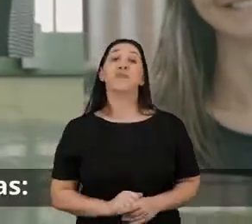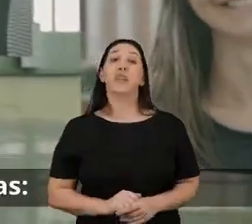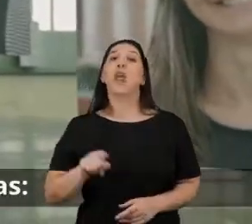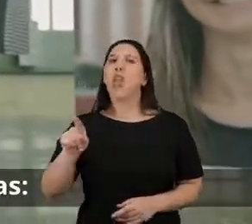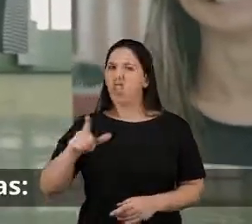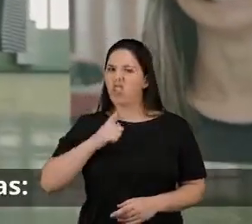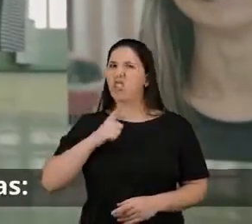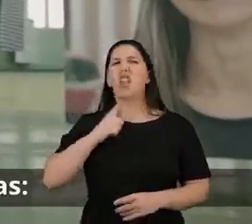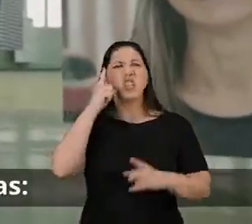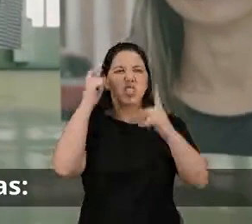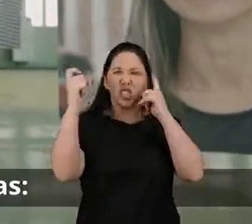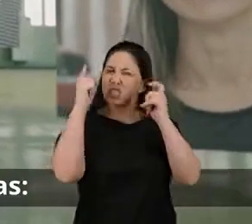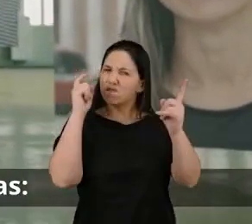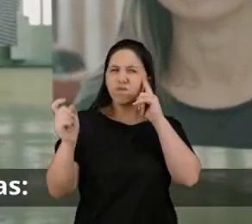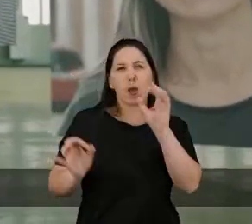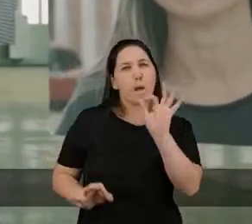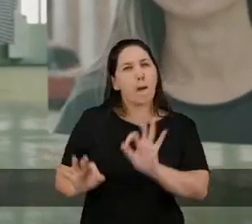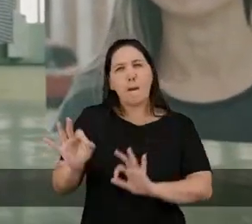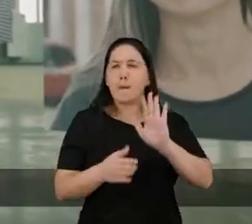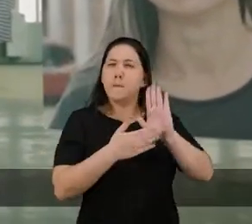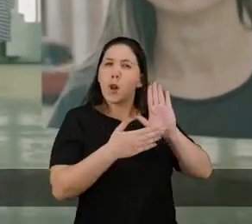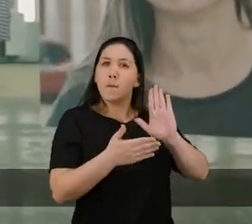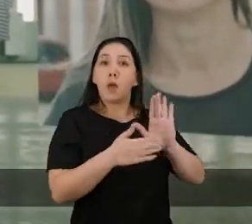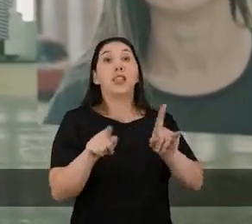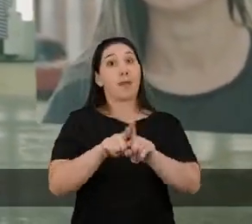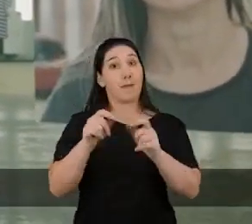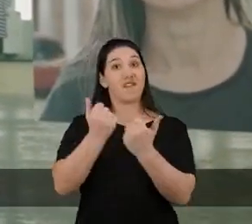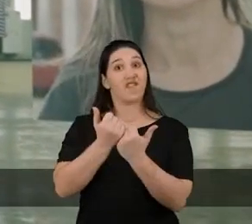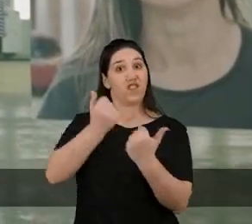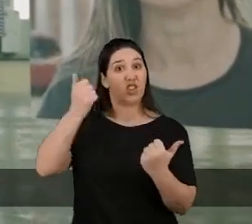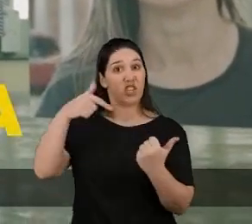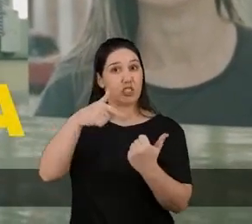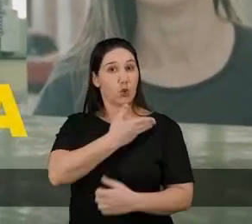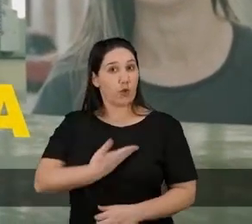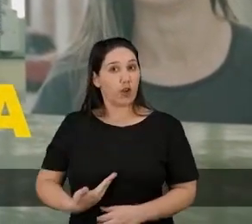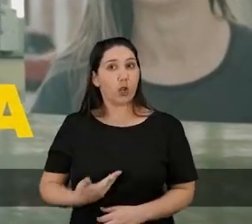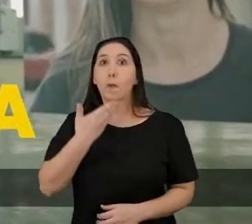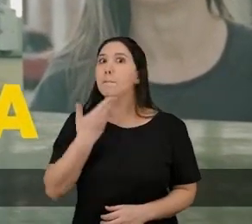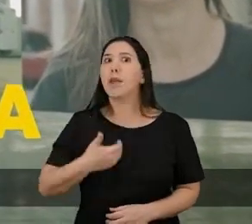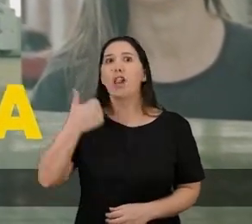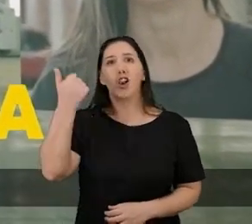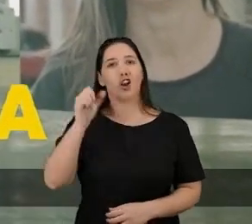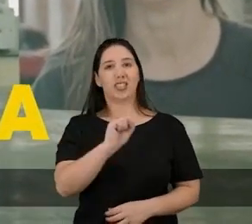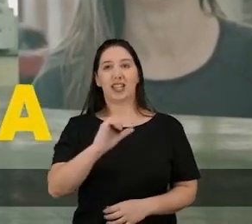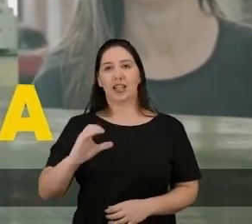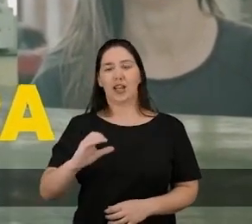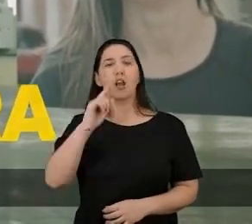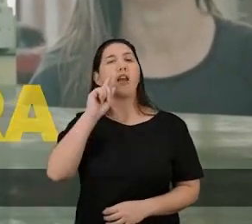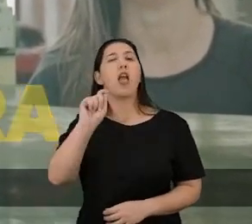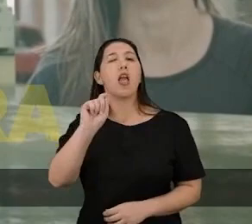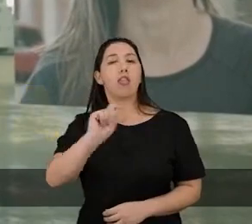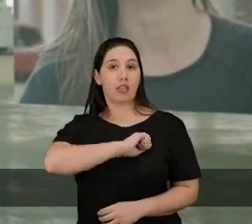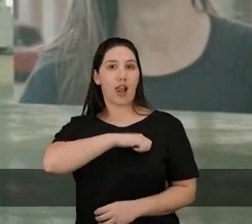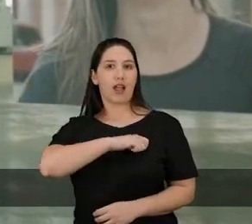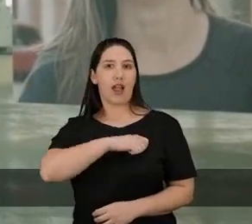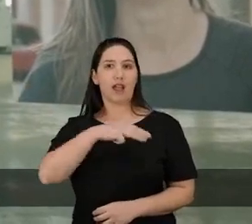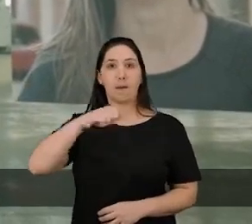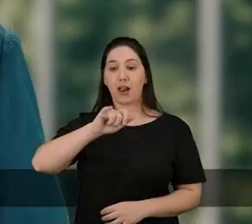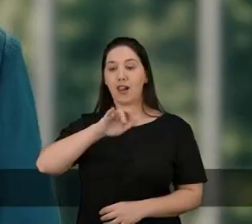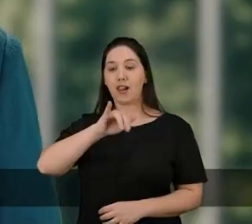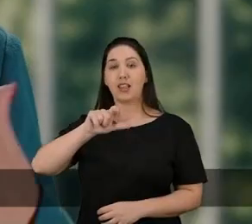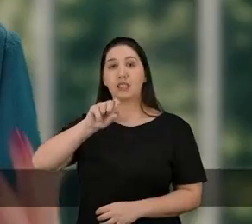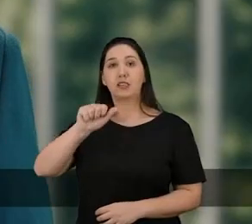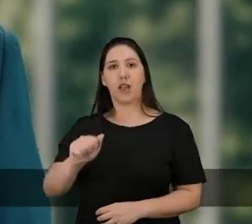tem só as melhores realizações e propostas. Ele tem também a melhor vice-governadora para Santa Catarina, a delegada Mari